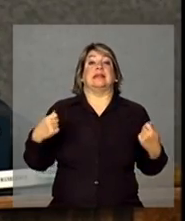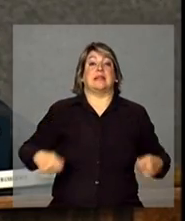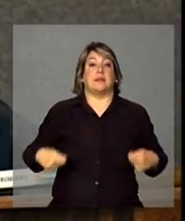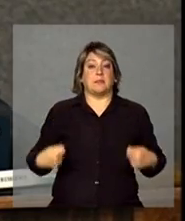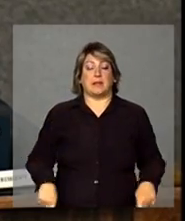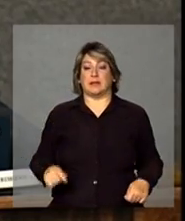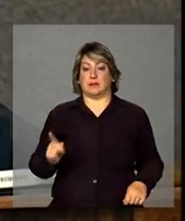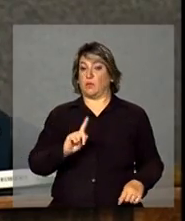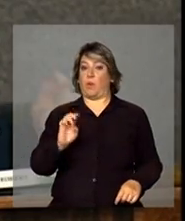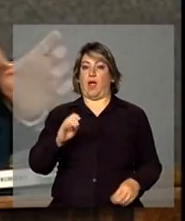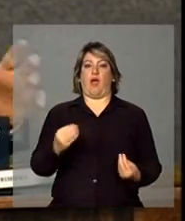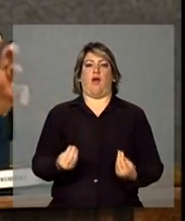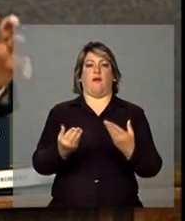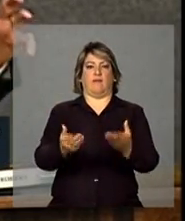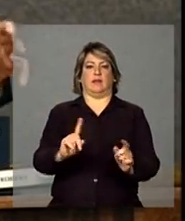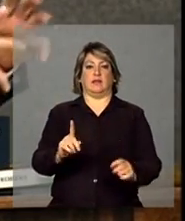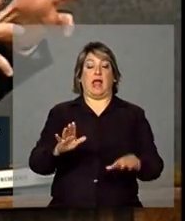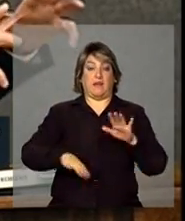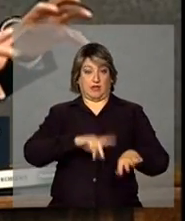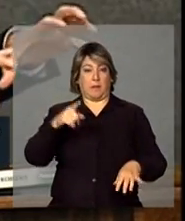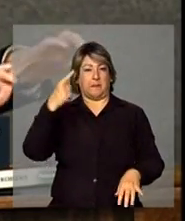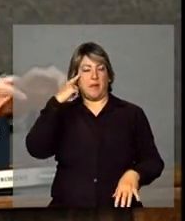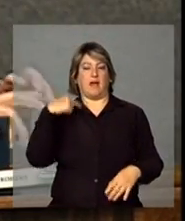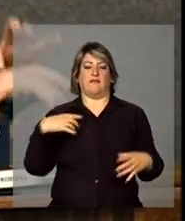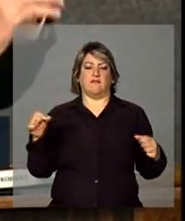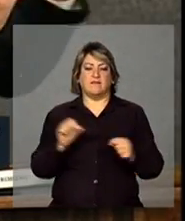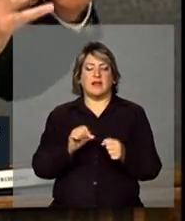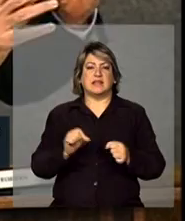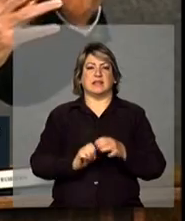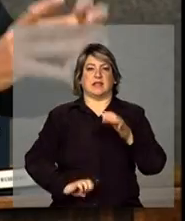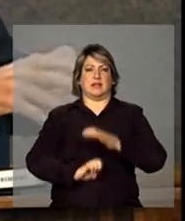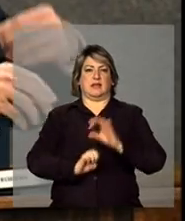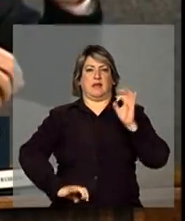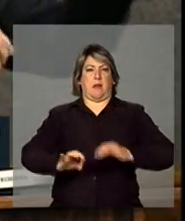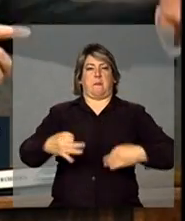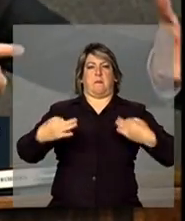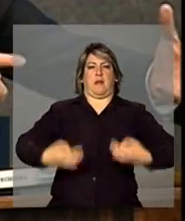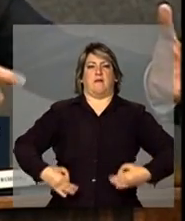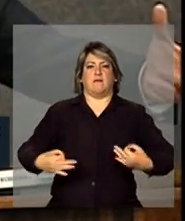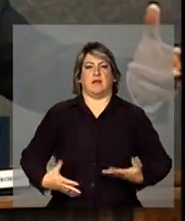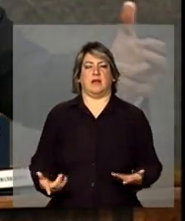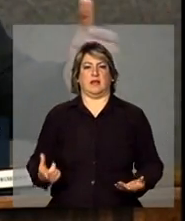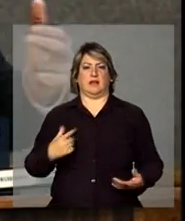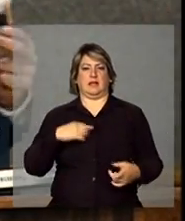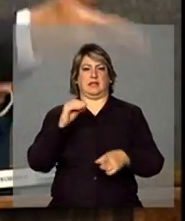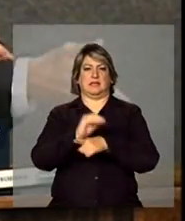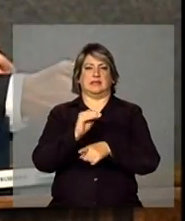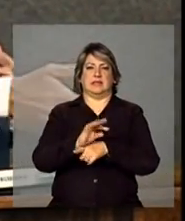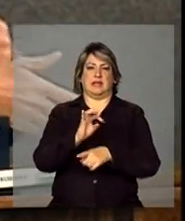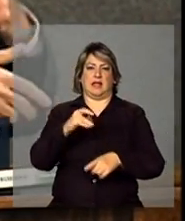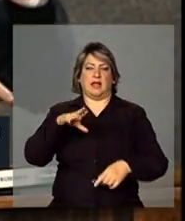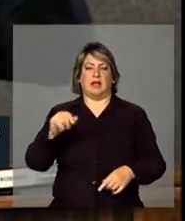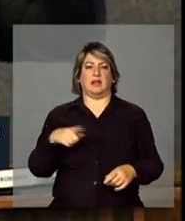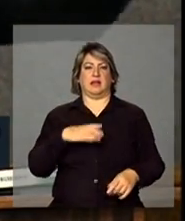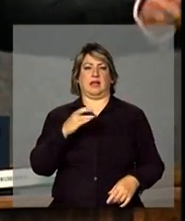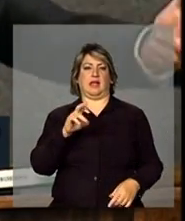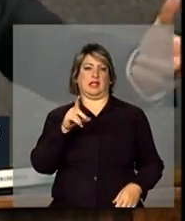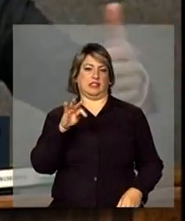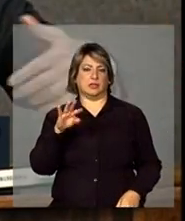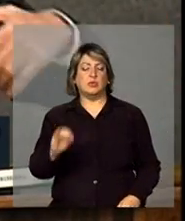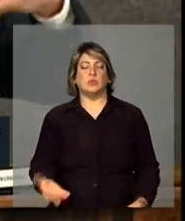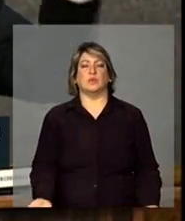não é de oferta. Às vezes, a gente acha, não, vamos montar empresas perfeitas com assistência técnica, com crédito,